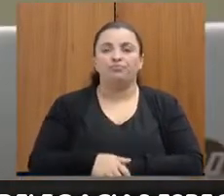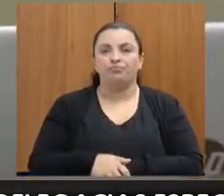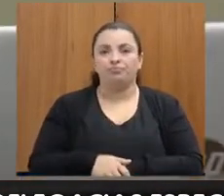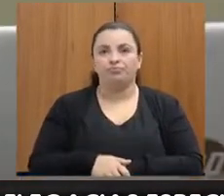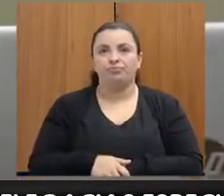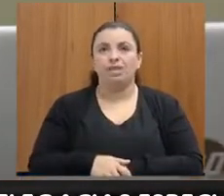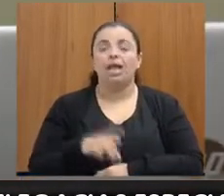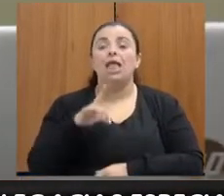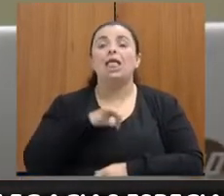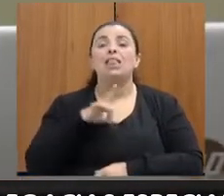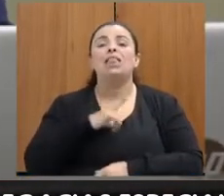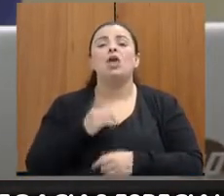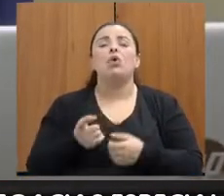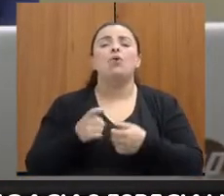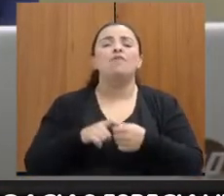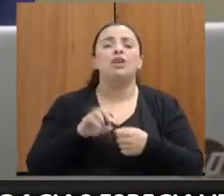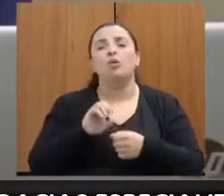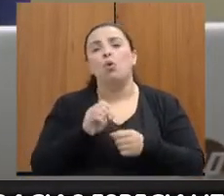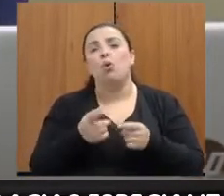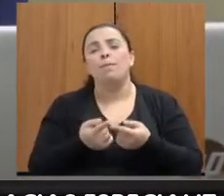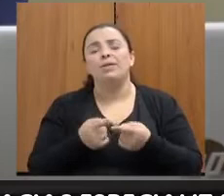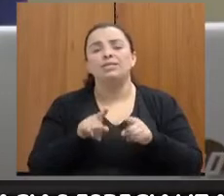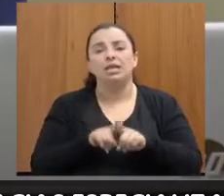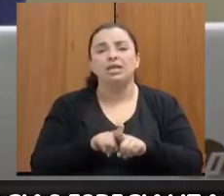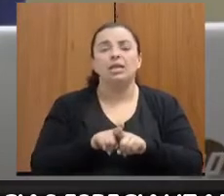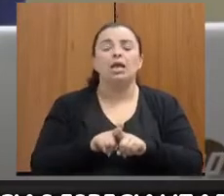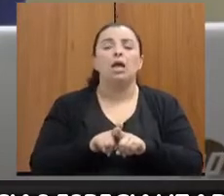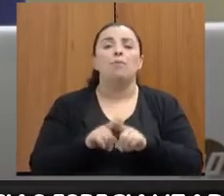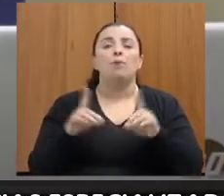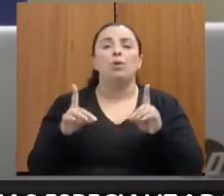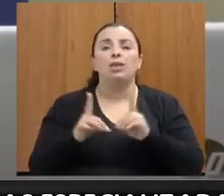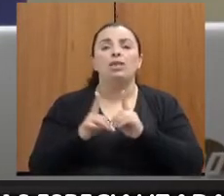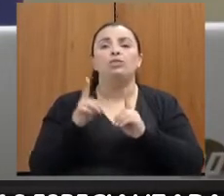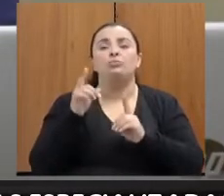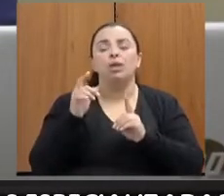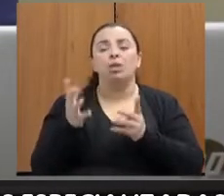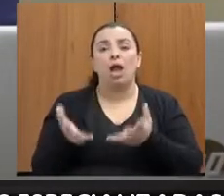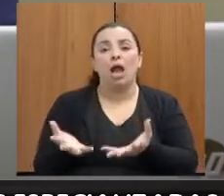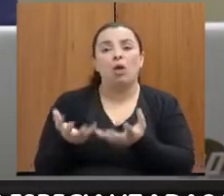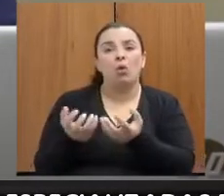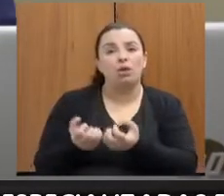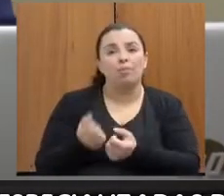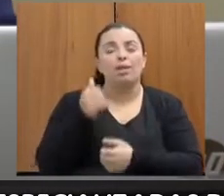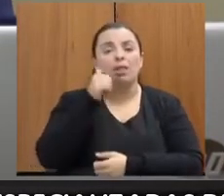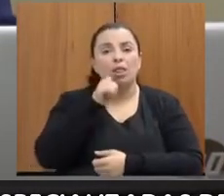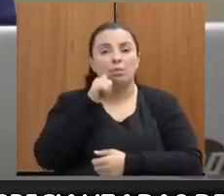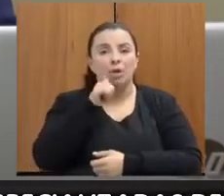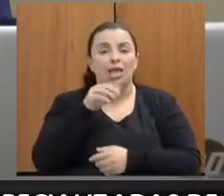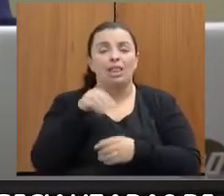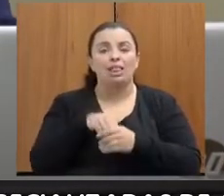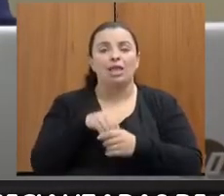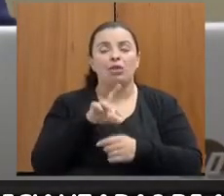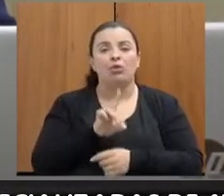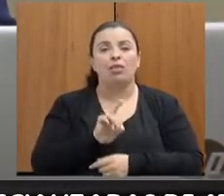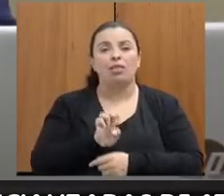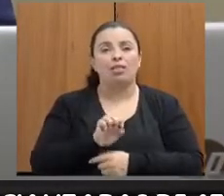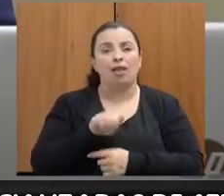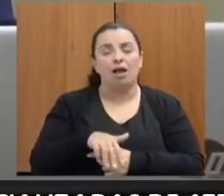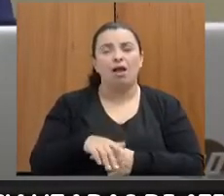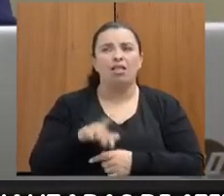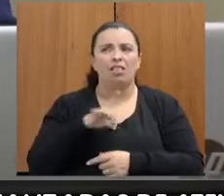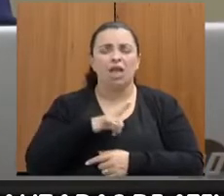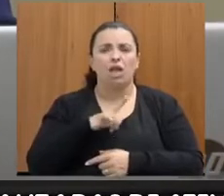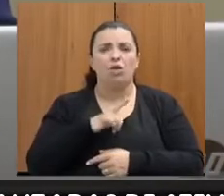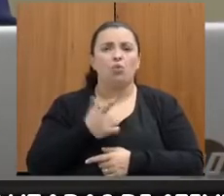atendimento de acolhimento da mulher na DEAM? Existe algum serviço, algo extra diferenciado na